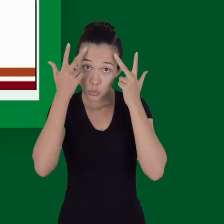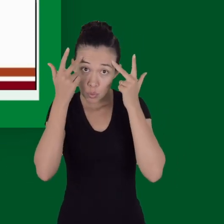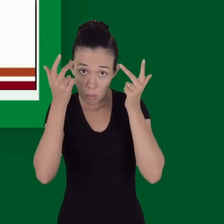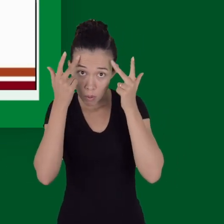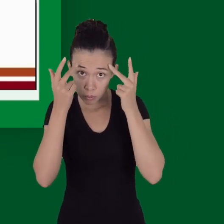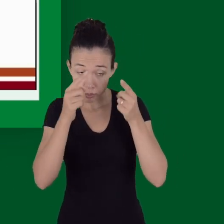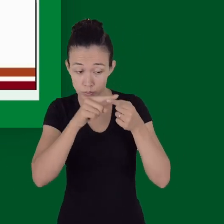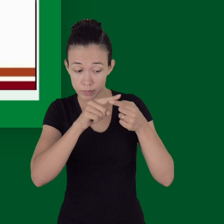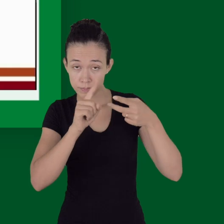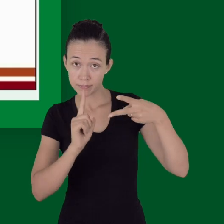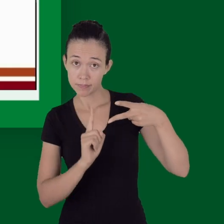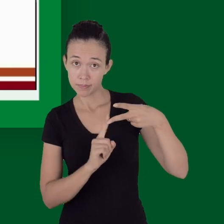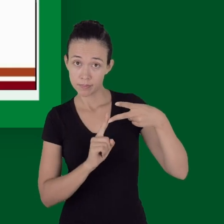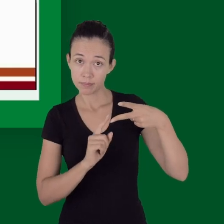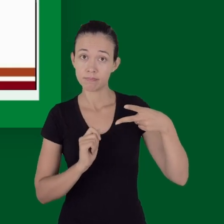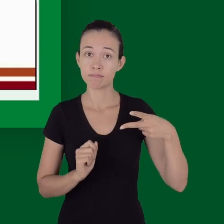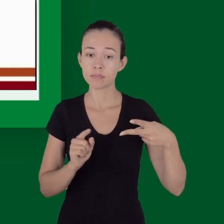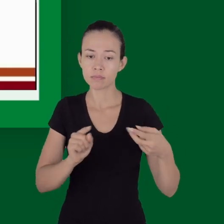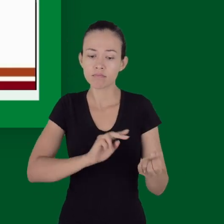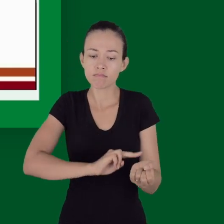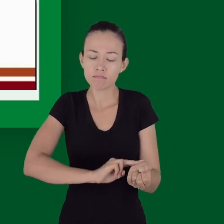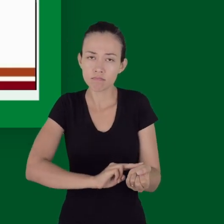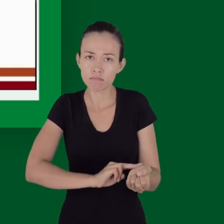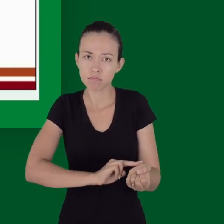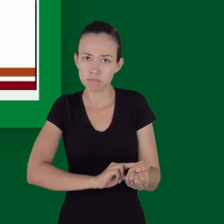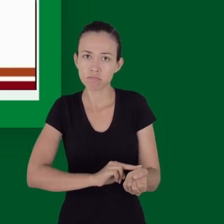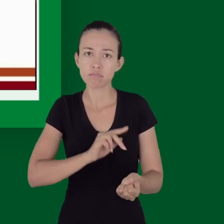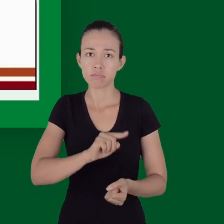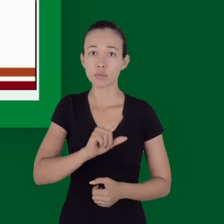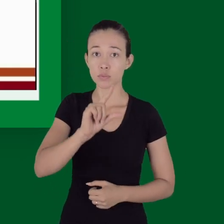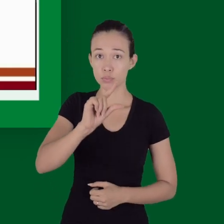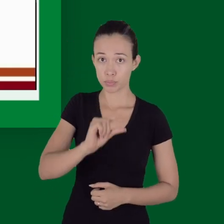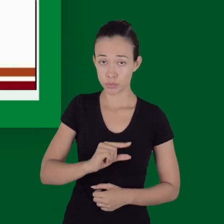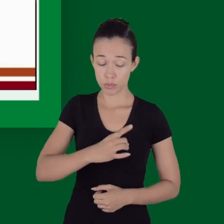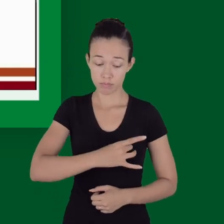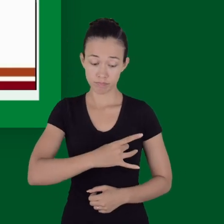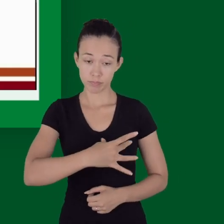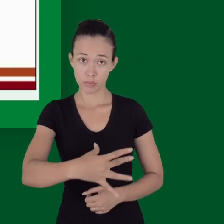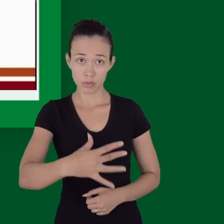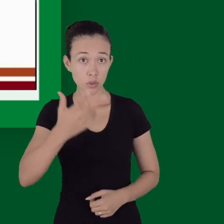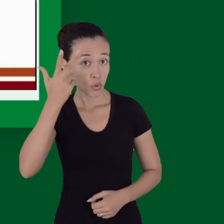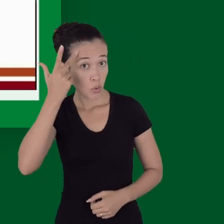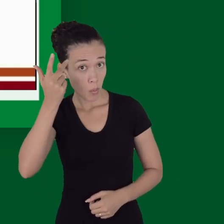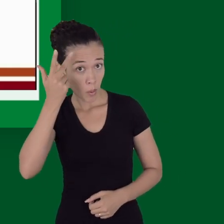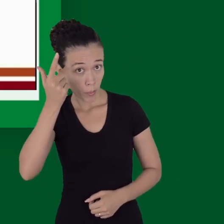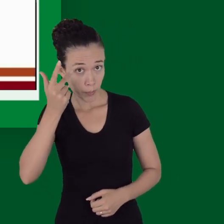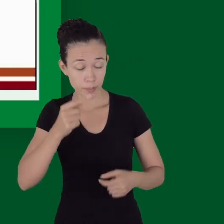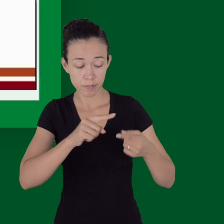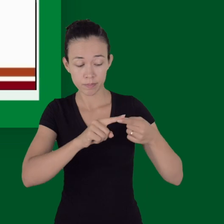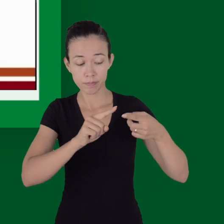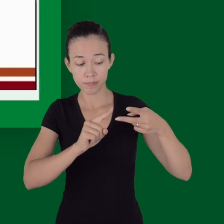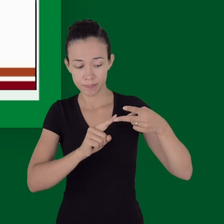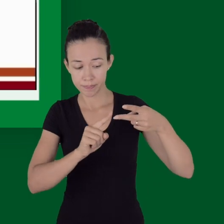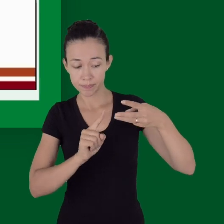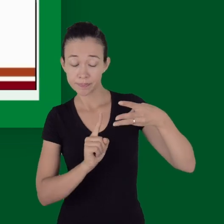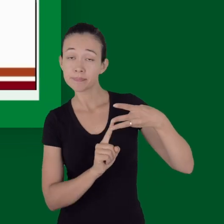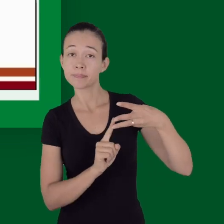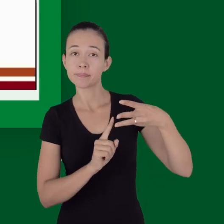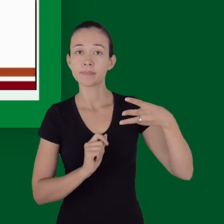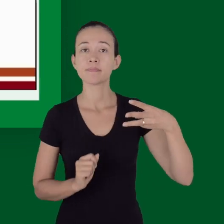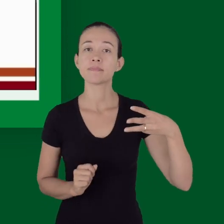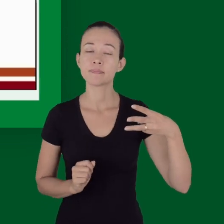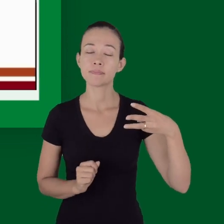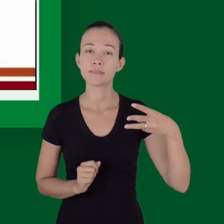Na classe 2, a gente observa uma redução da pressão de pulso com uma pressão arterial sistólica normal. Na classe